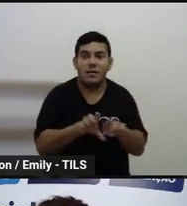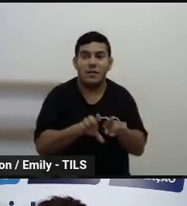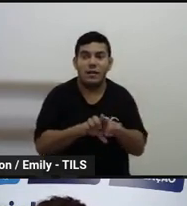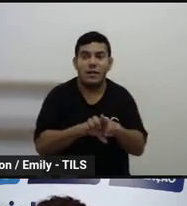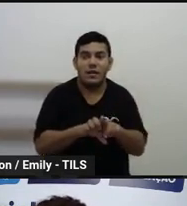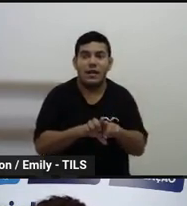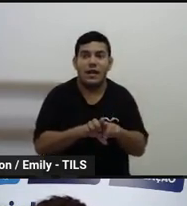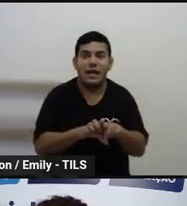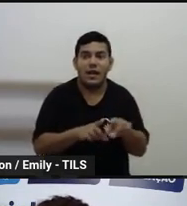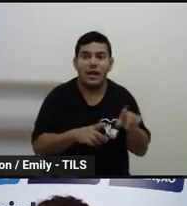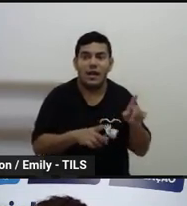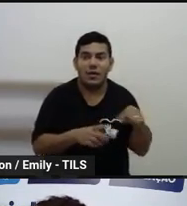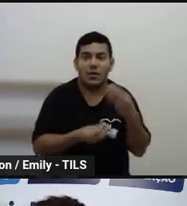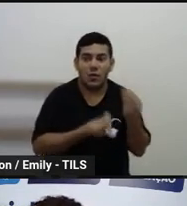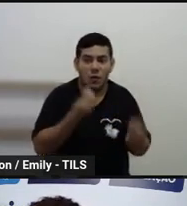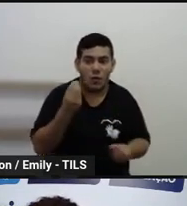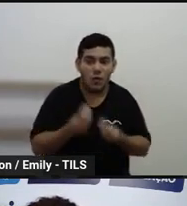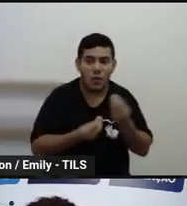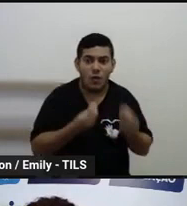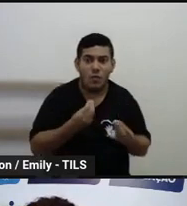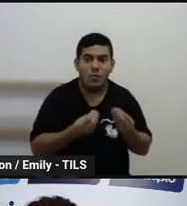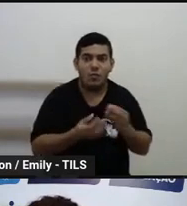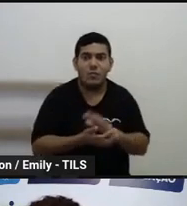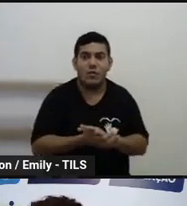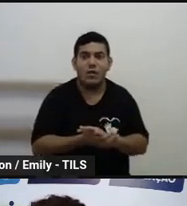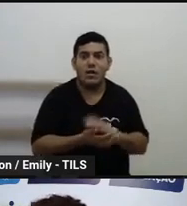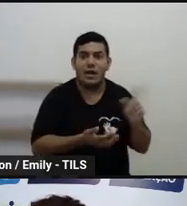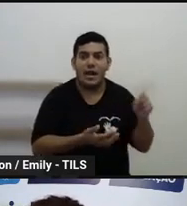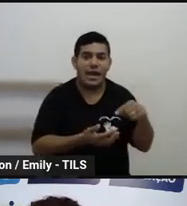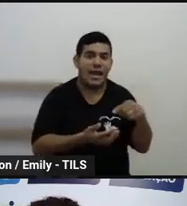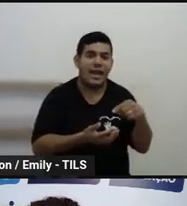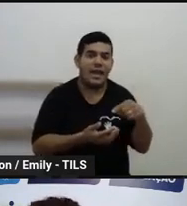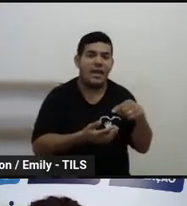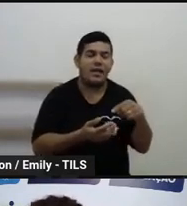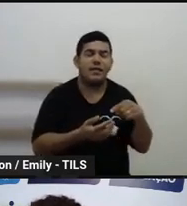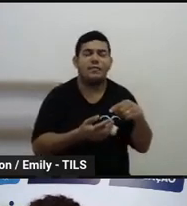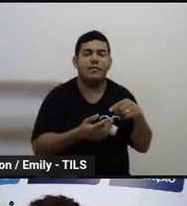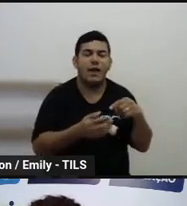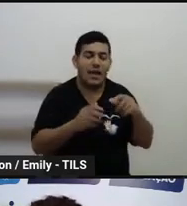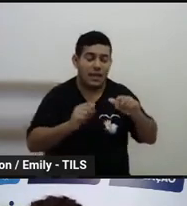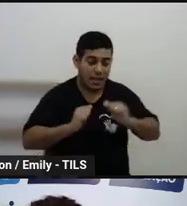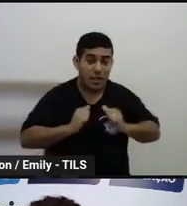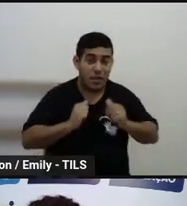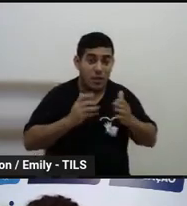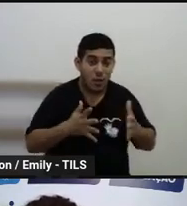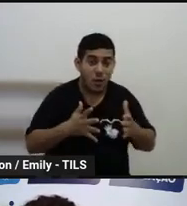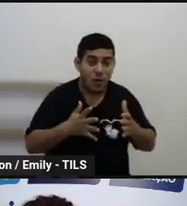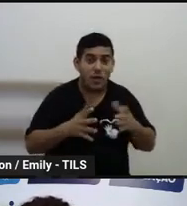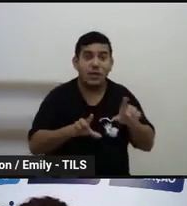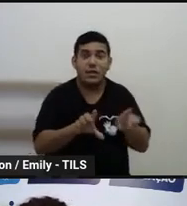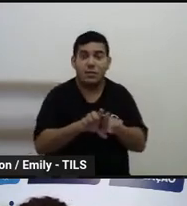a gente precisa saber no decorrer do ano se as nossas ações estão mesmo contribuindo para o